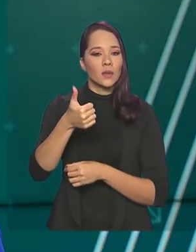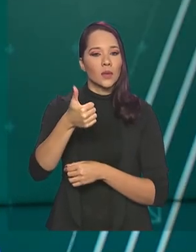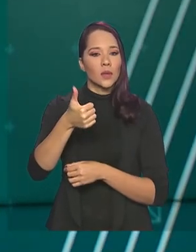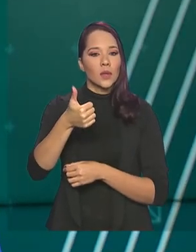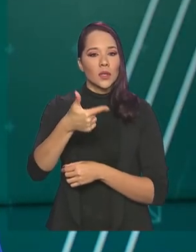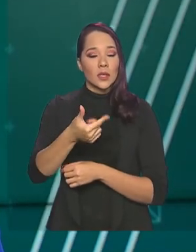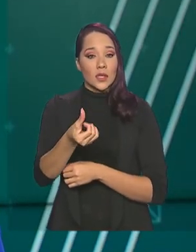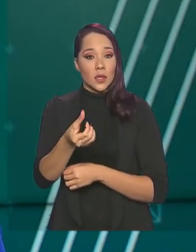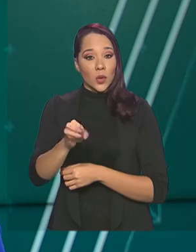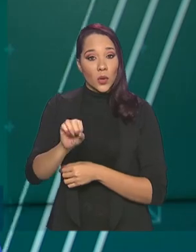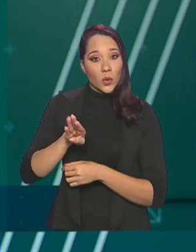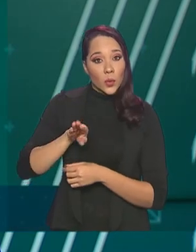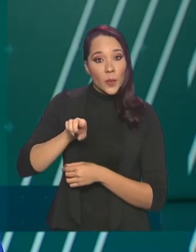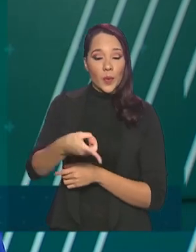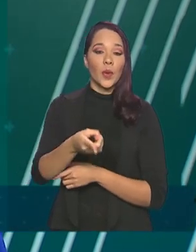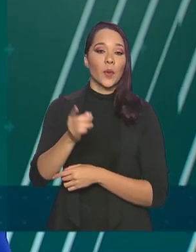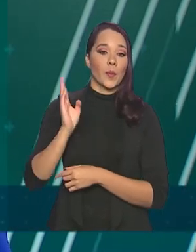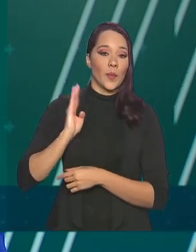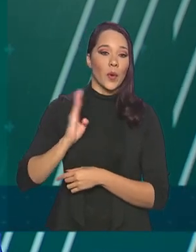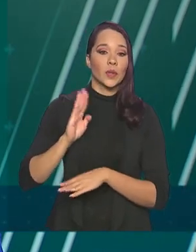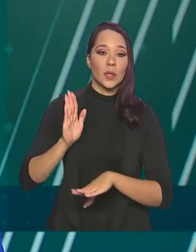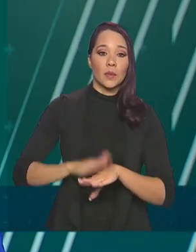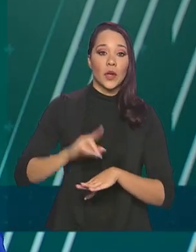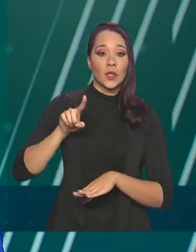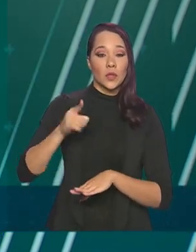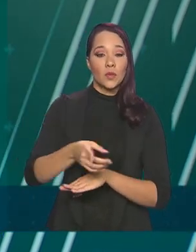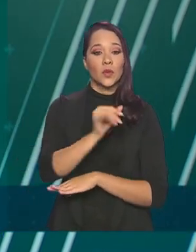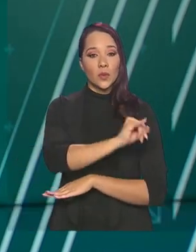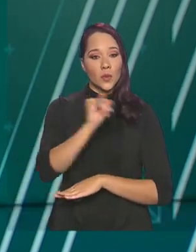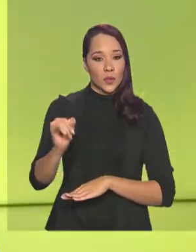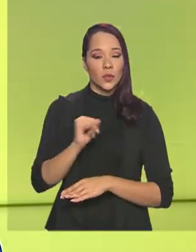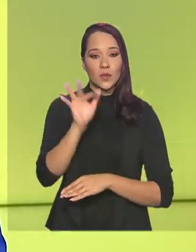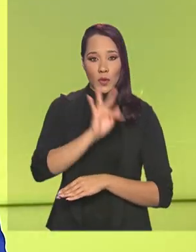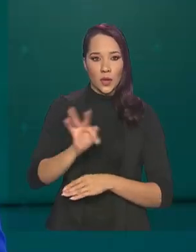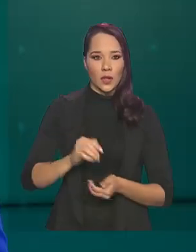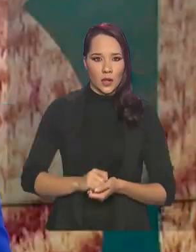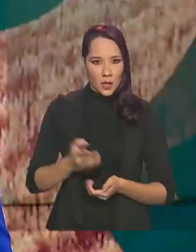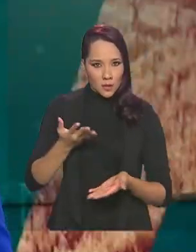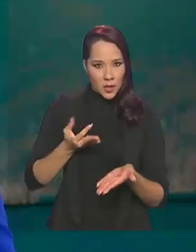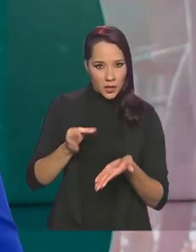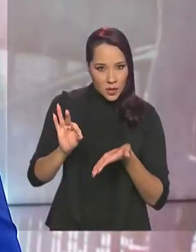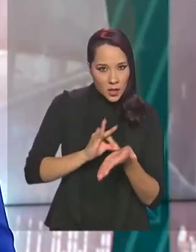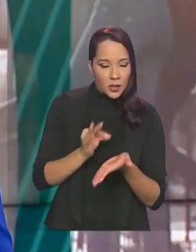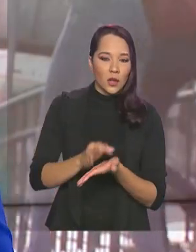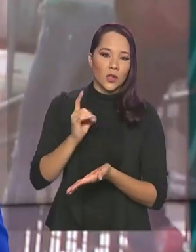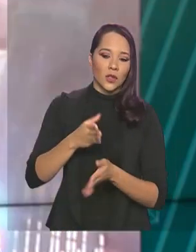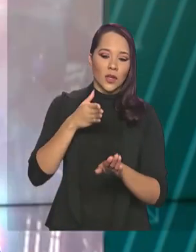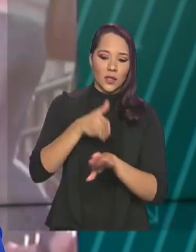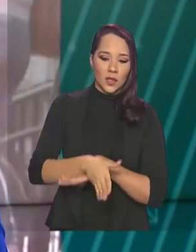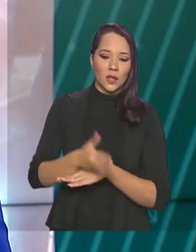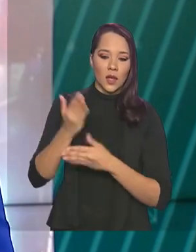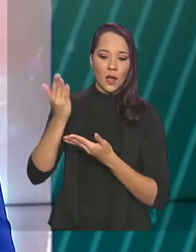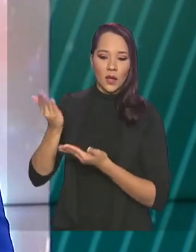em mais de mil instituições de educação superior. Para se inscrever, basta acessar o portal do Prouni.